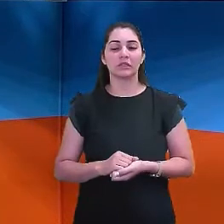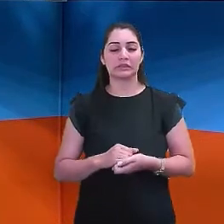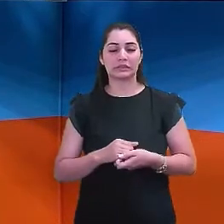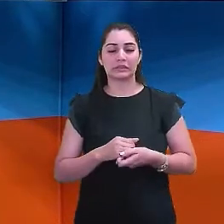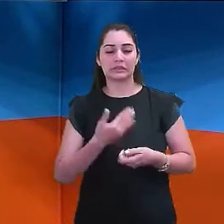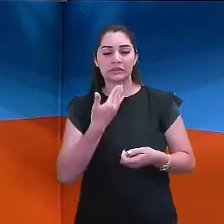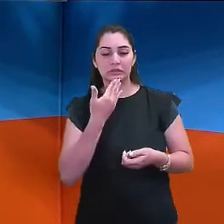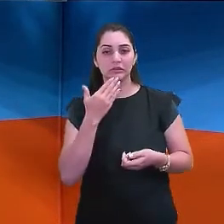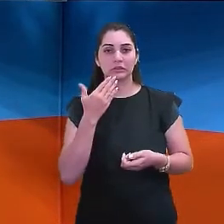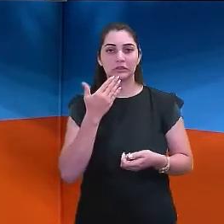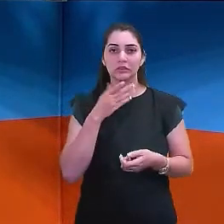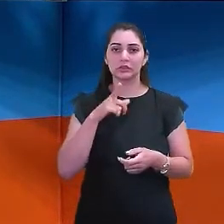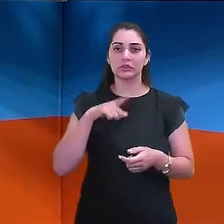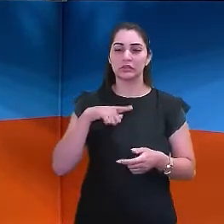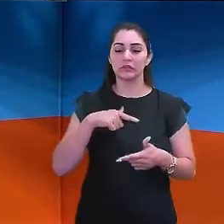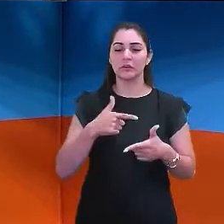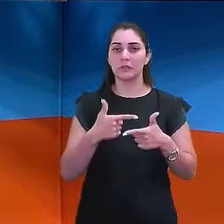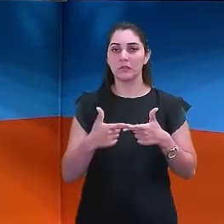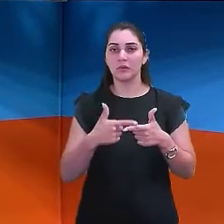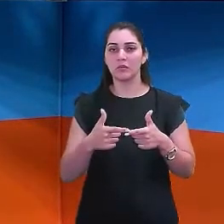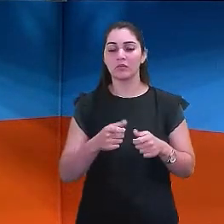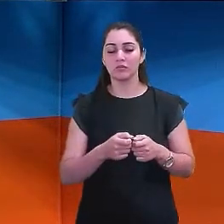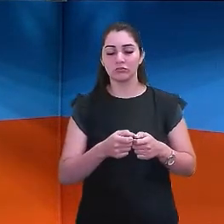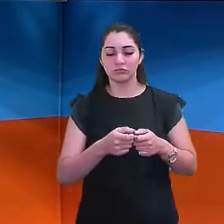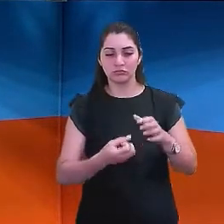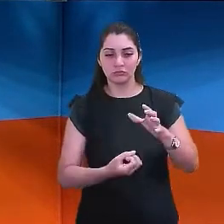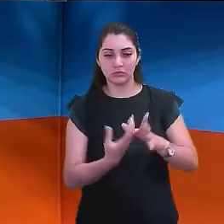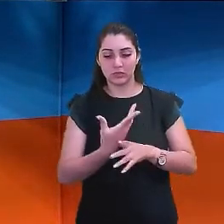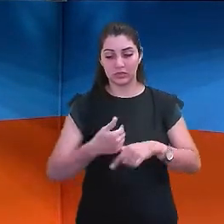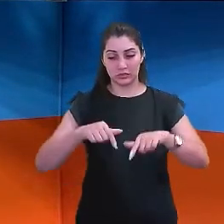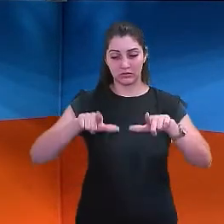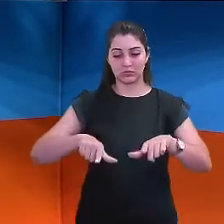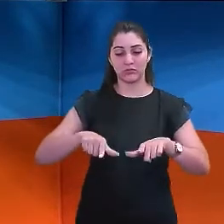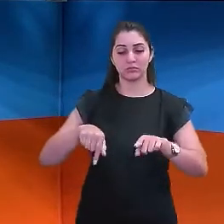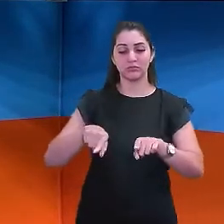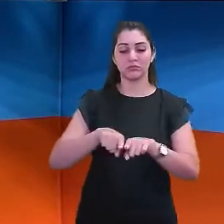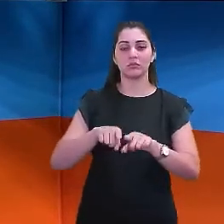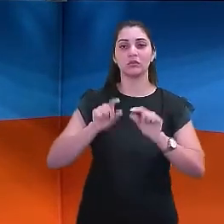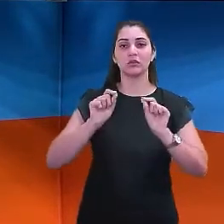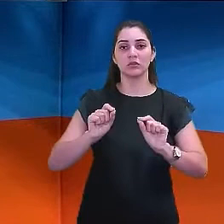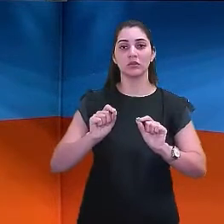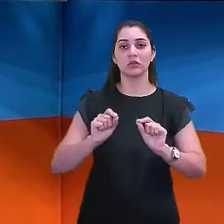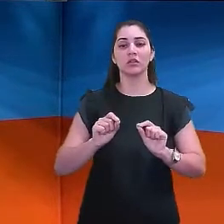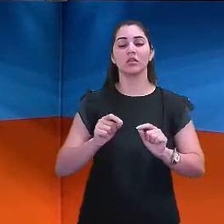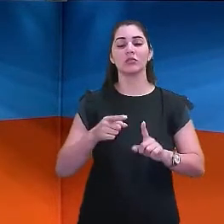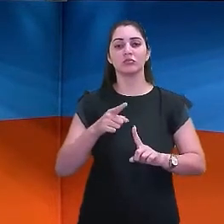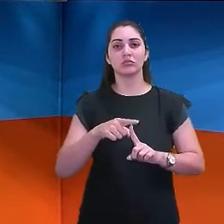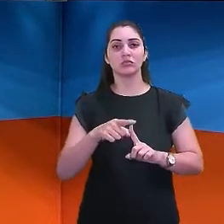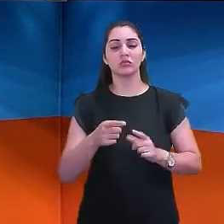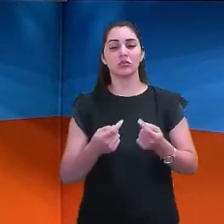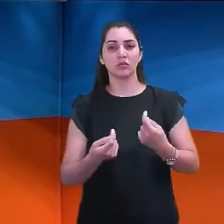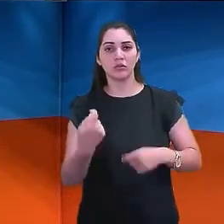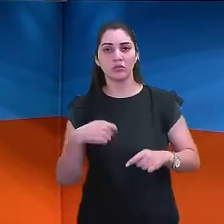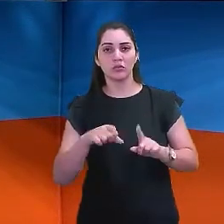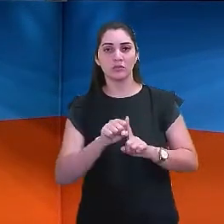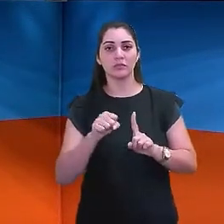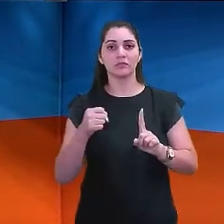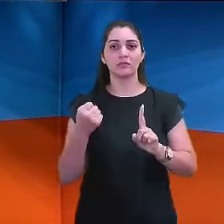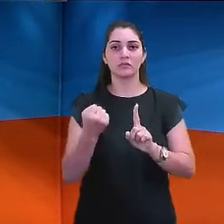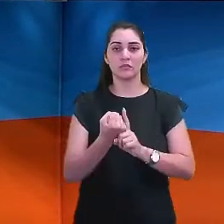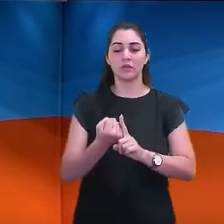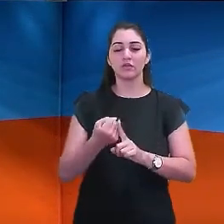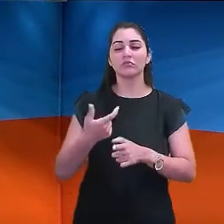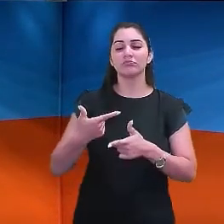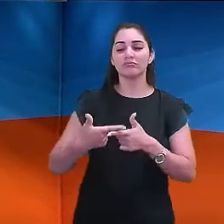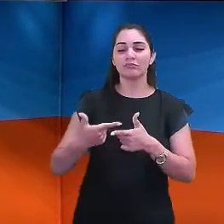desordenada, causando repercussões na criação do espaço e também as questões econômicas e sociais que afetam muito a vida das